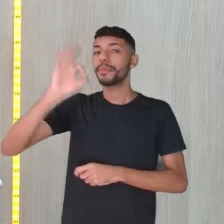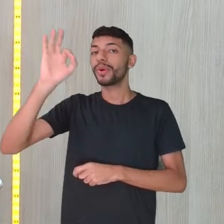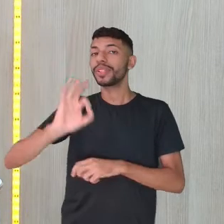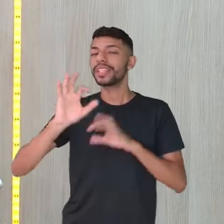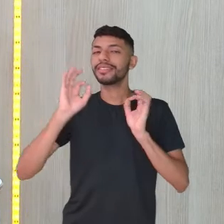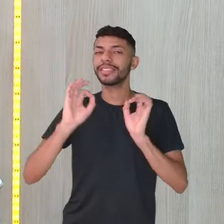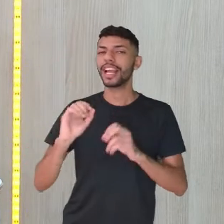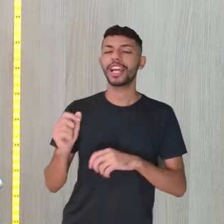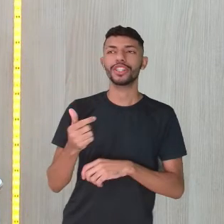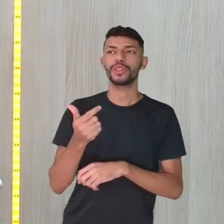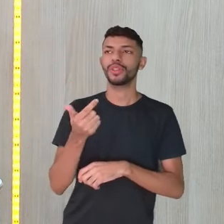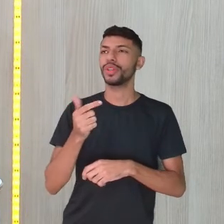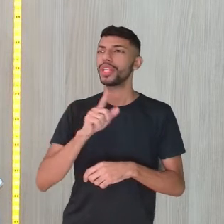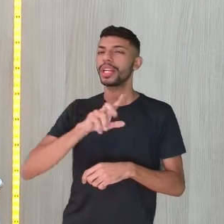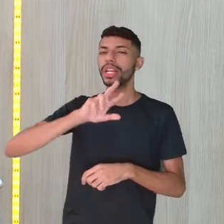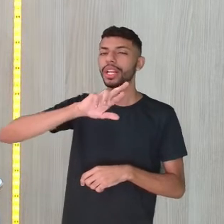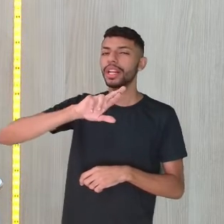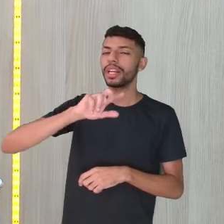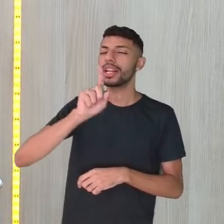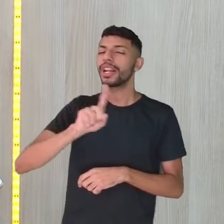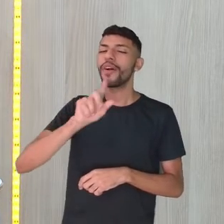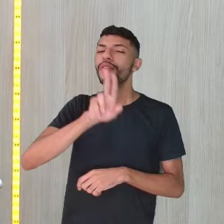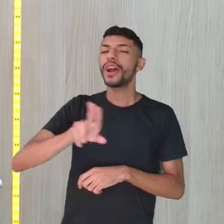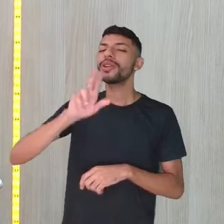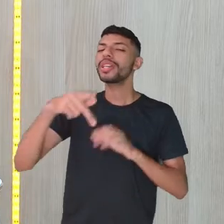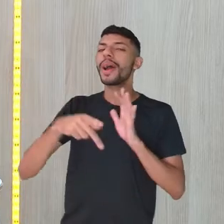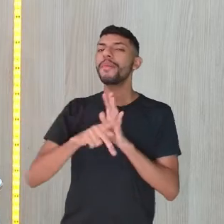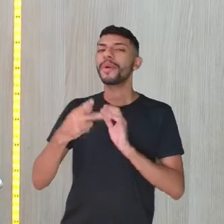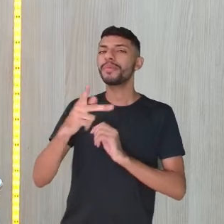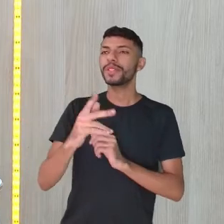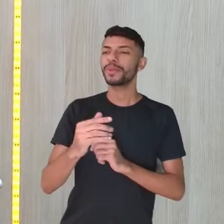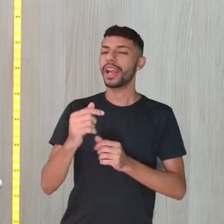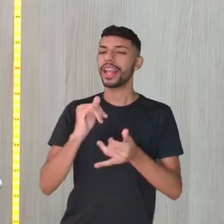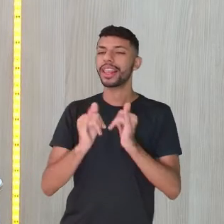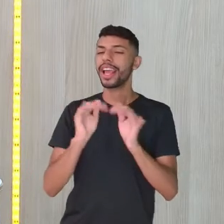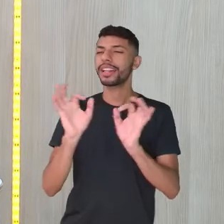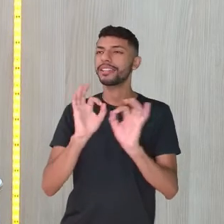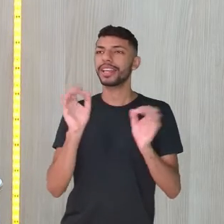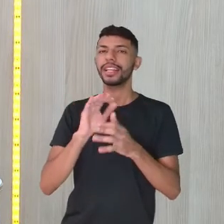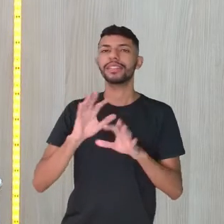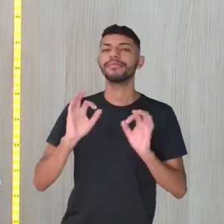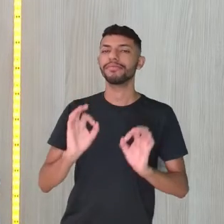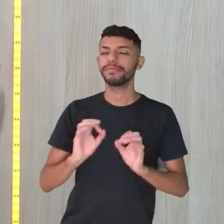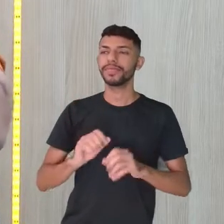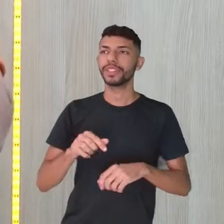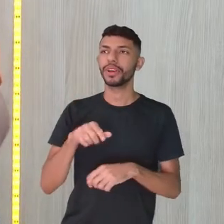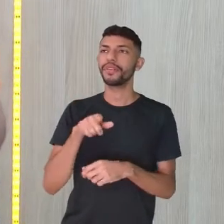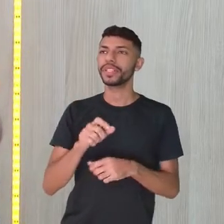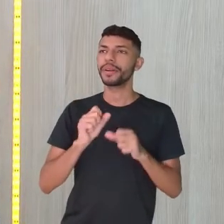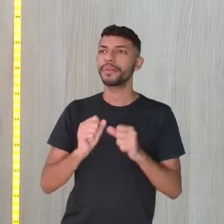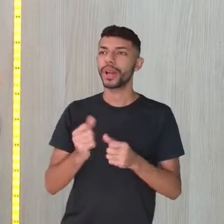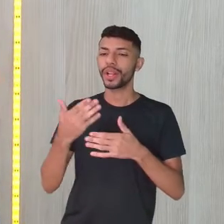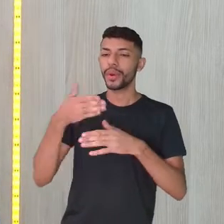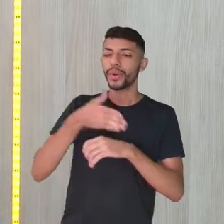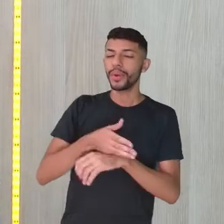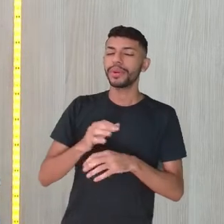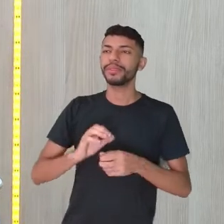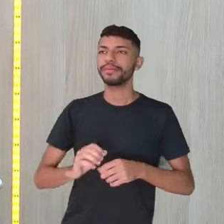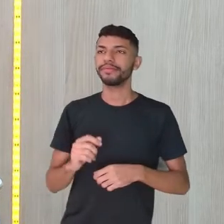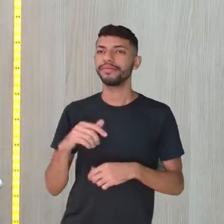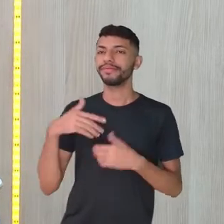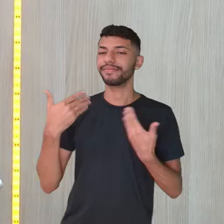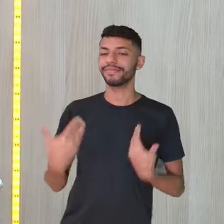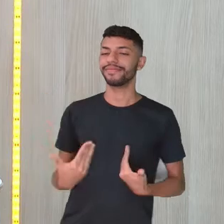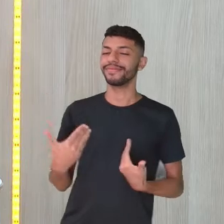dados do seu aparelho e nem consumir a memória. Hoje tinha um lindo aqui, o professor